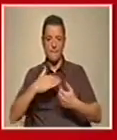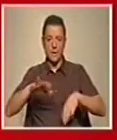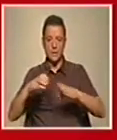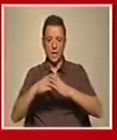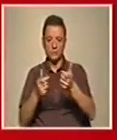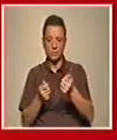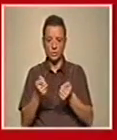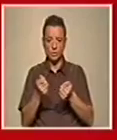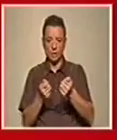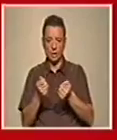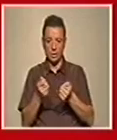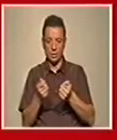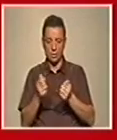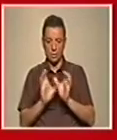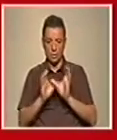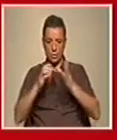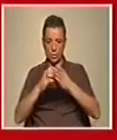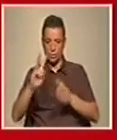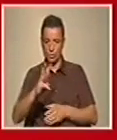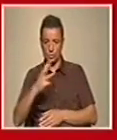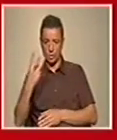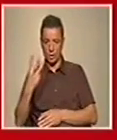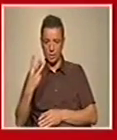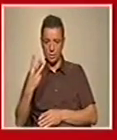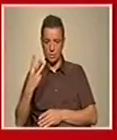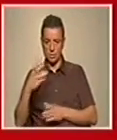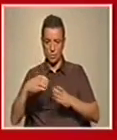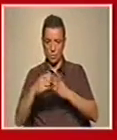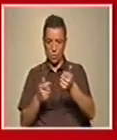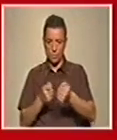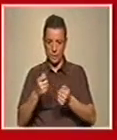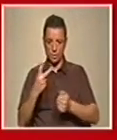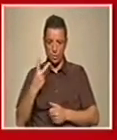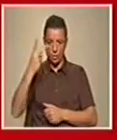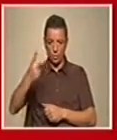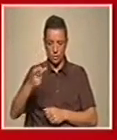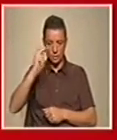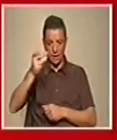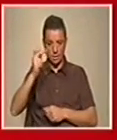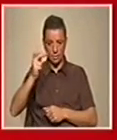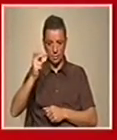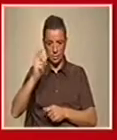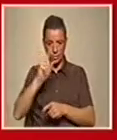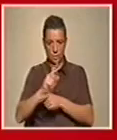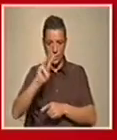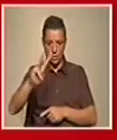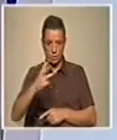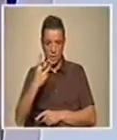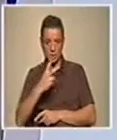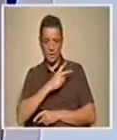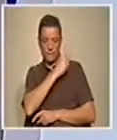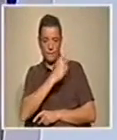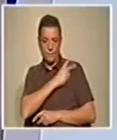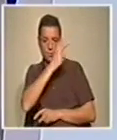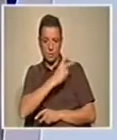consórcio? Neste momento, há o grupo dos três reitores, e sou eu atualmente o coordenador para os próximos dois anos. E a ideia é essa? manter os três reitores das três universidades e